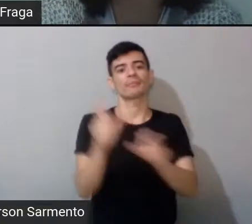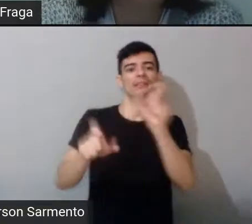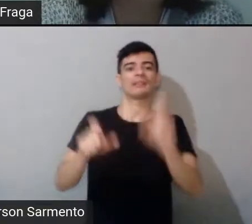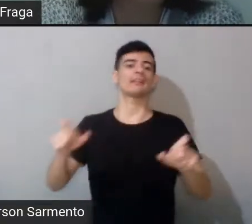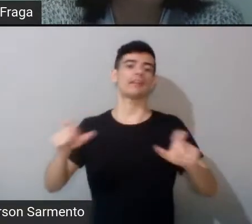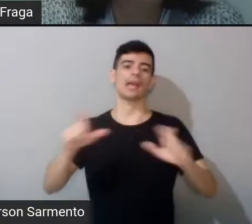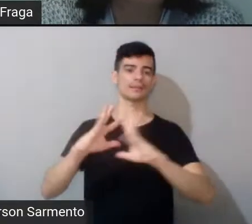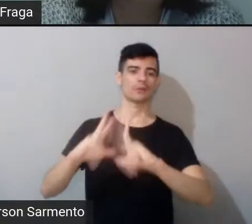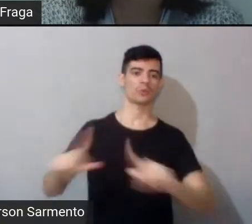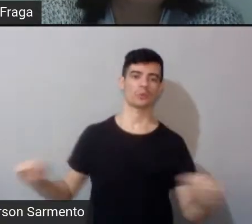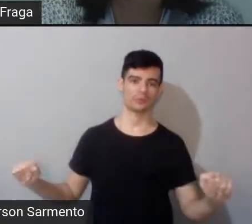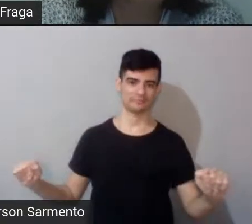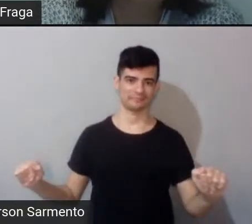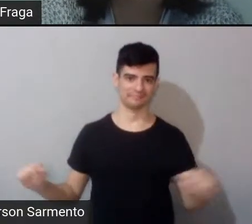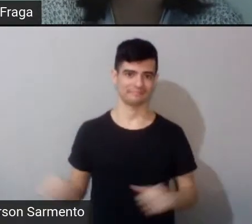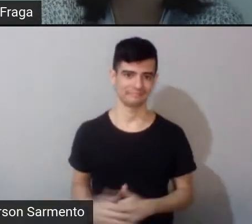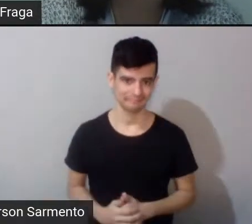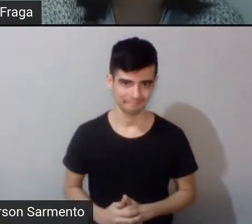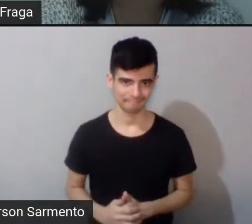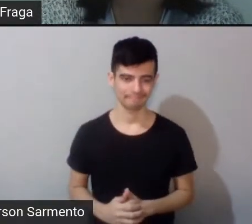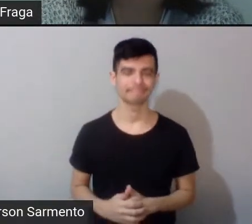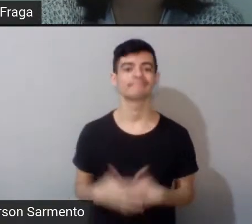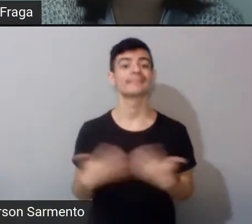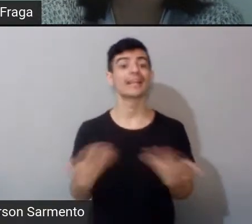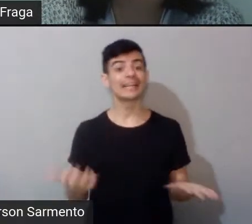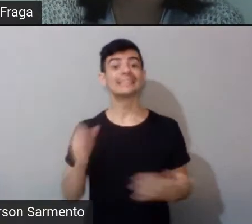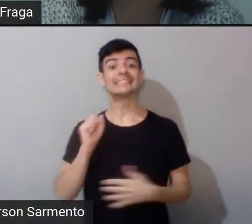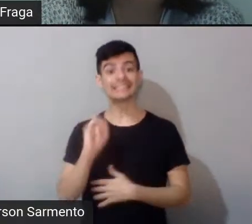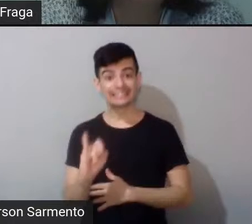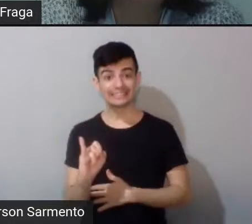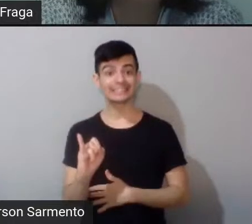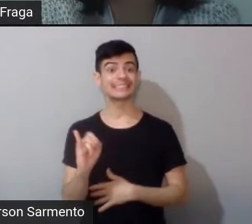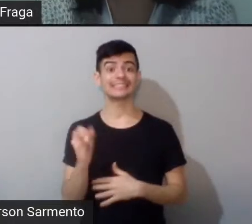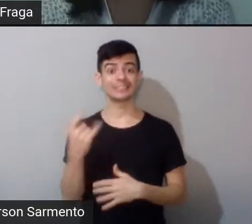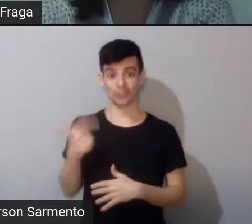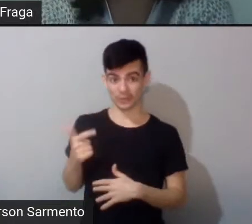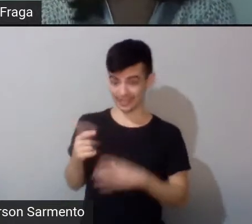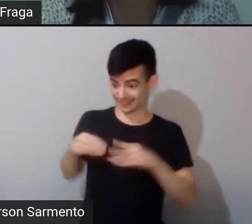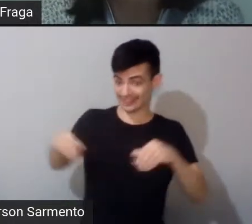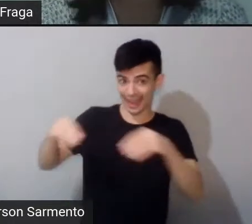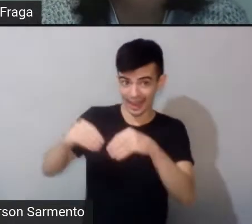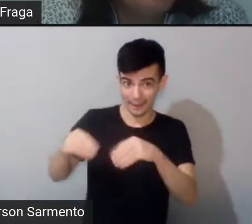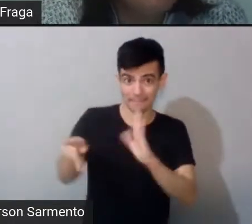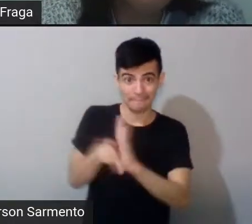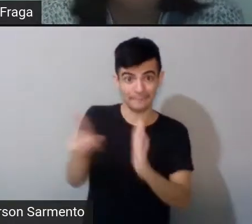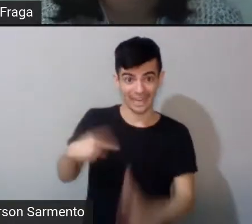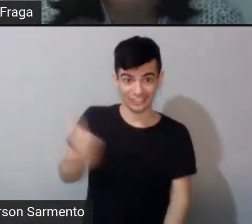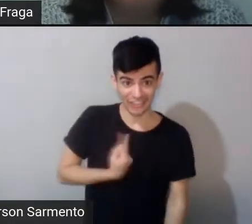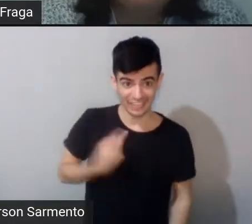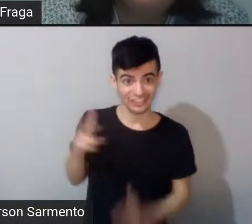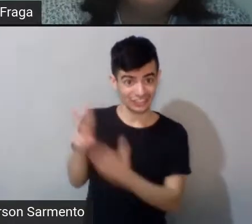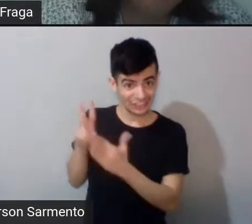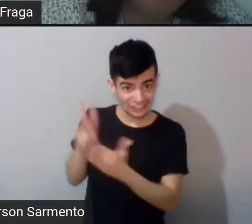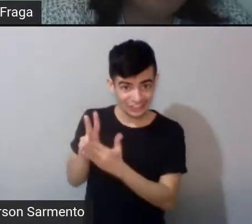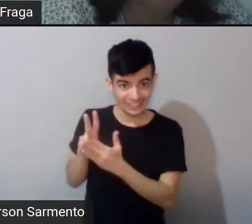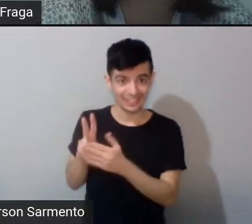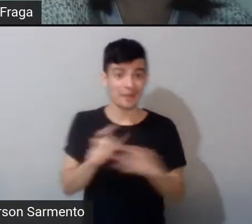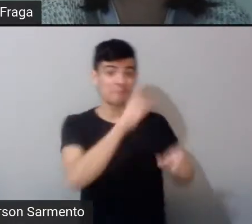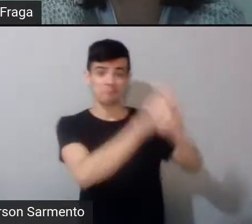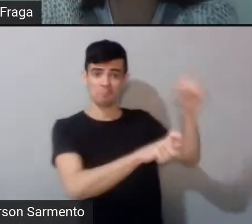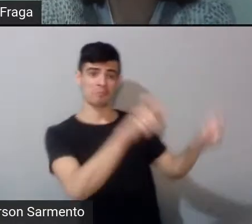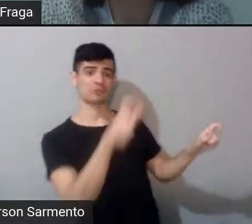mais... Se não tiver mais terra para nós não vai ter mais planeta para ninguém. Então eu sempre digo, eu sempre convoco... Não tem terra para ninguém.